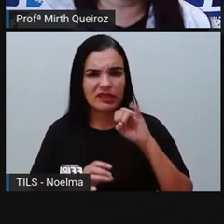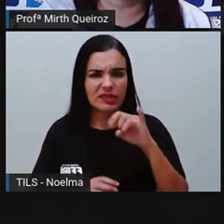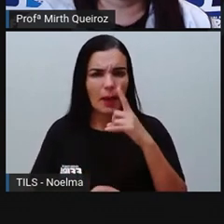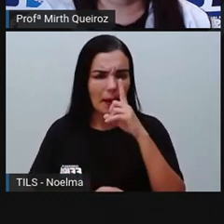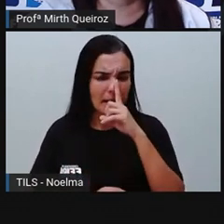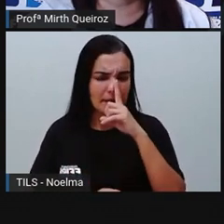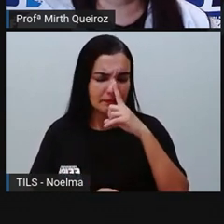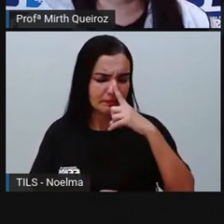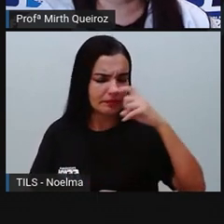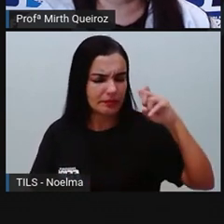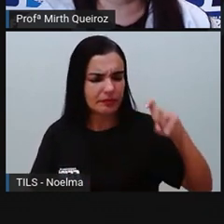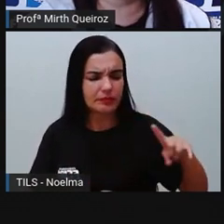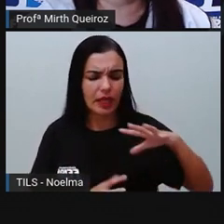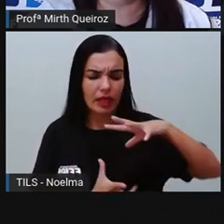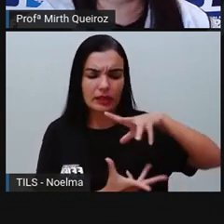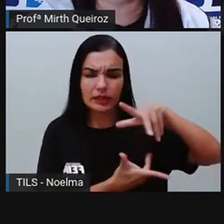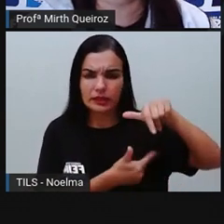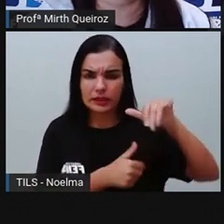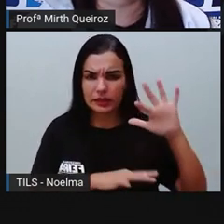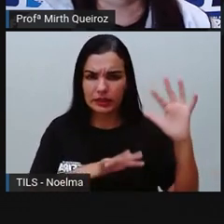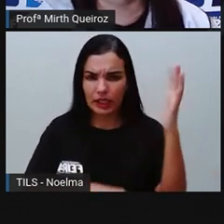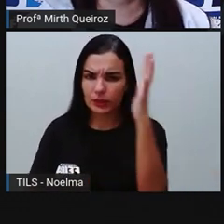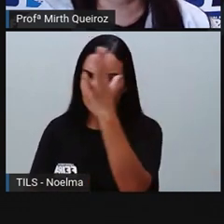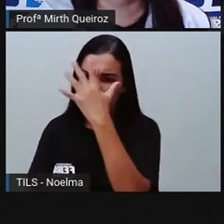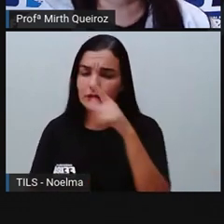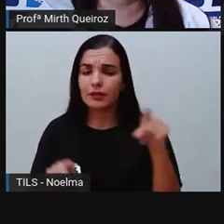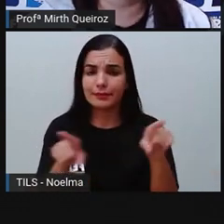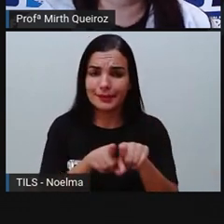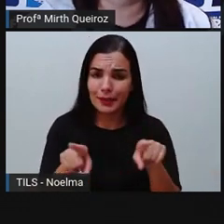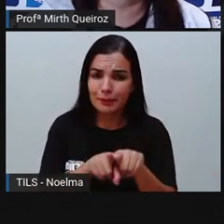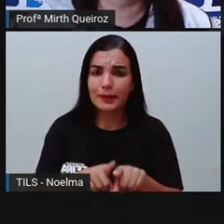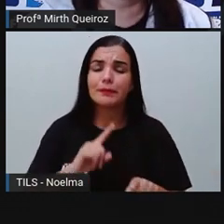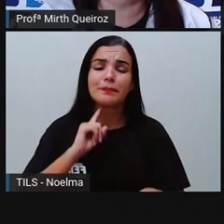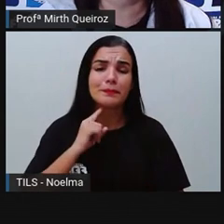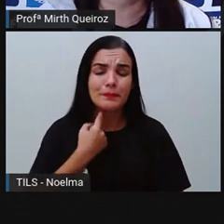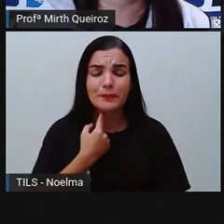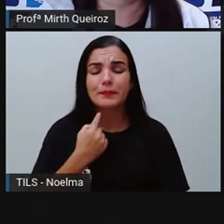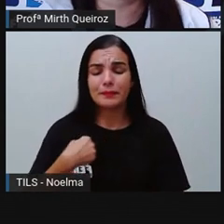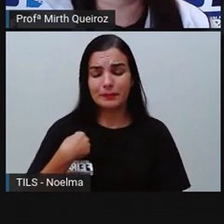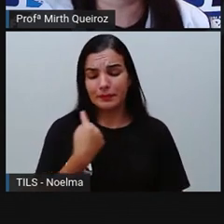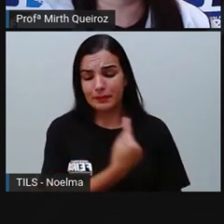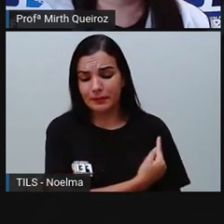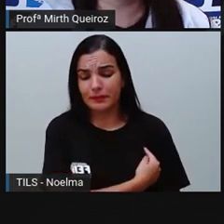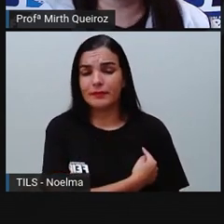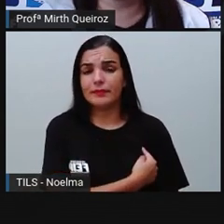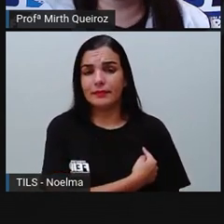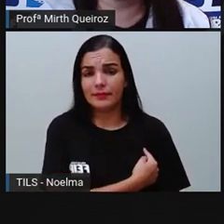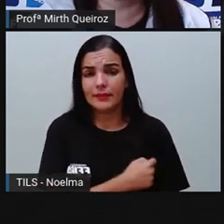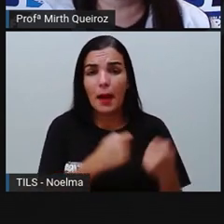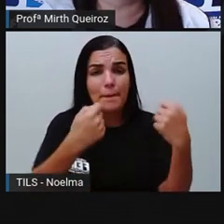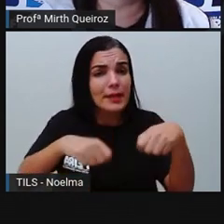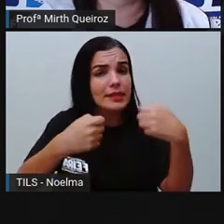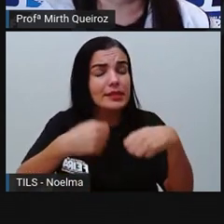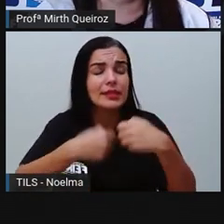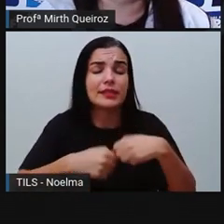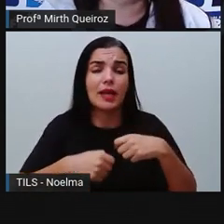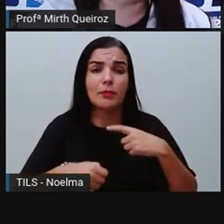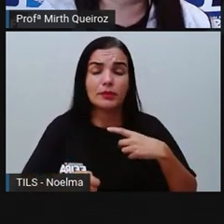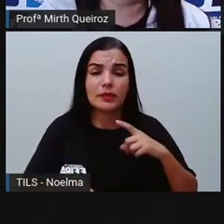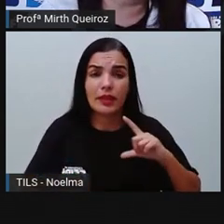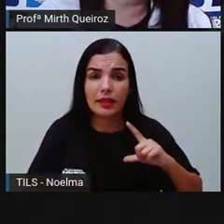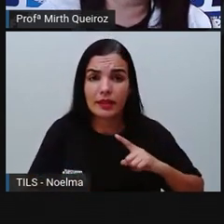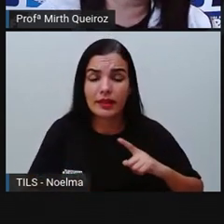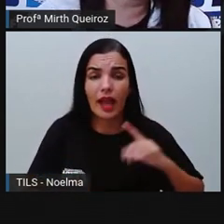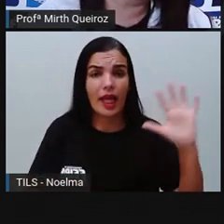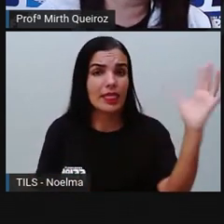natureza, estamos nos poluindo também. Precisamos dela como método de sobrevivência. A gente necessita da natureza. A